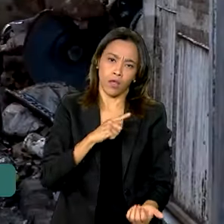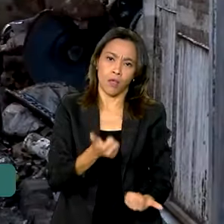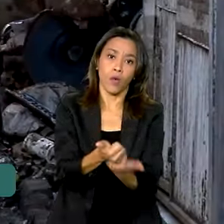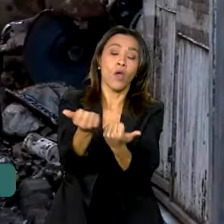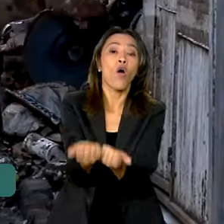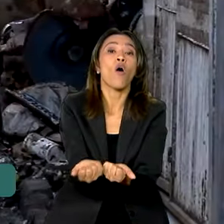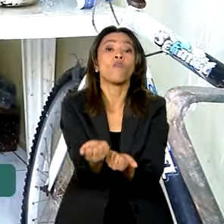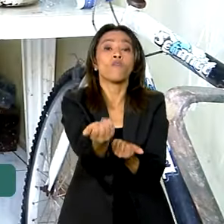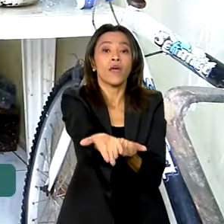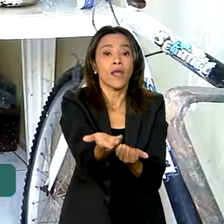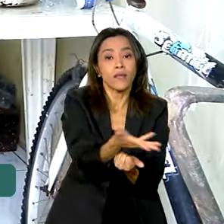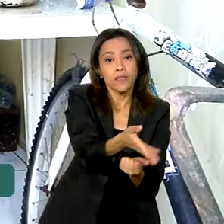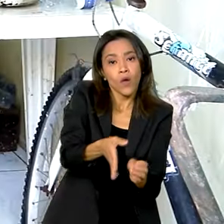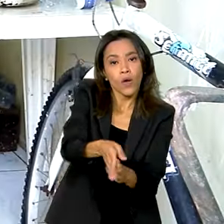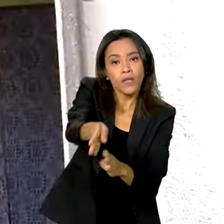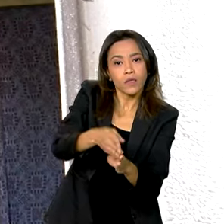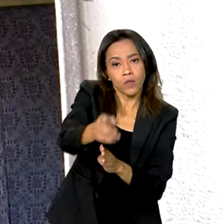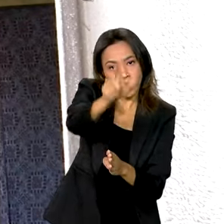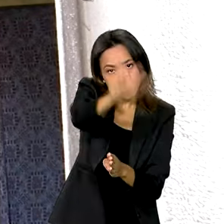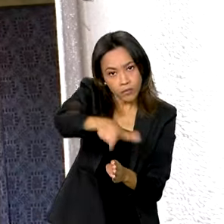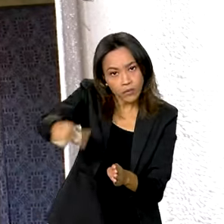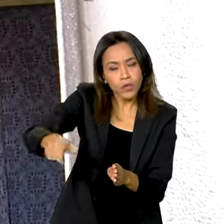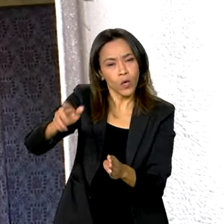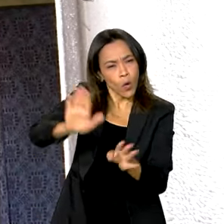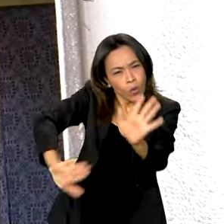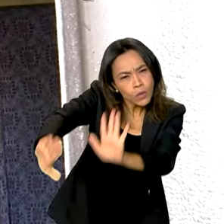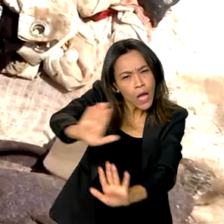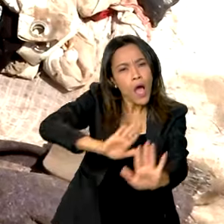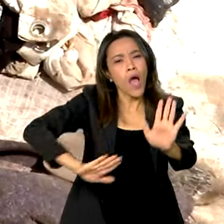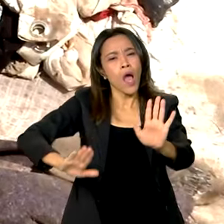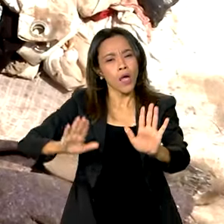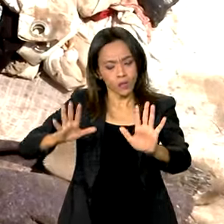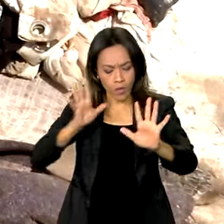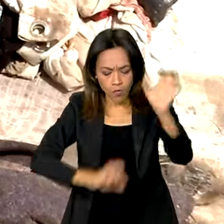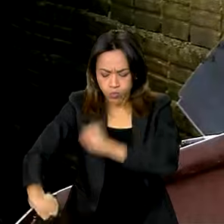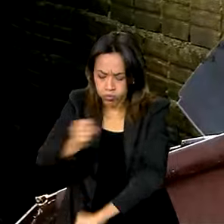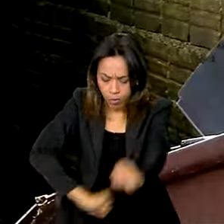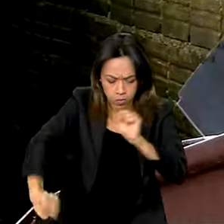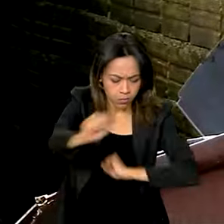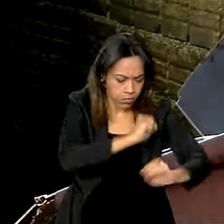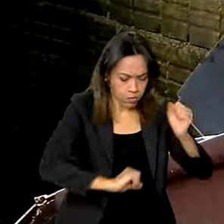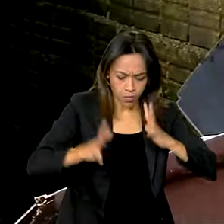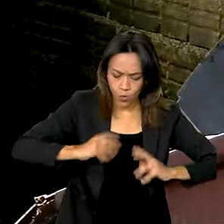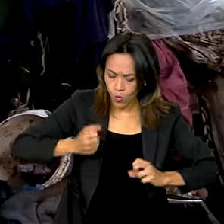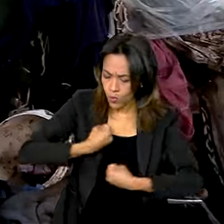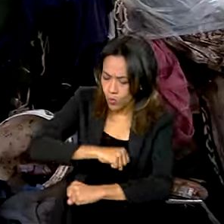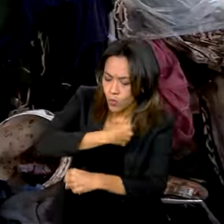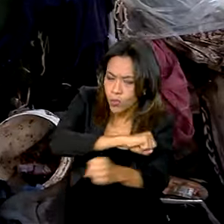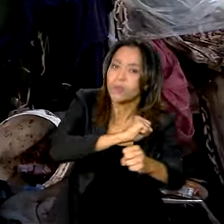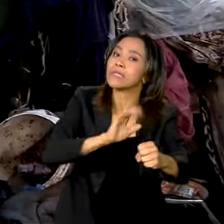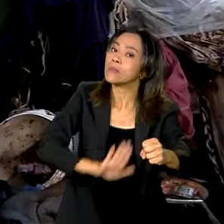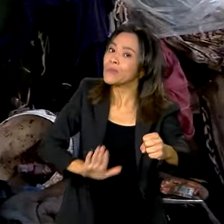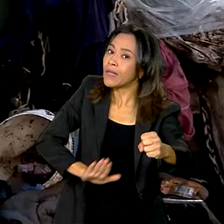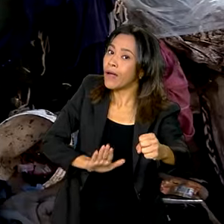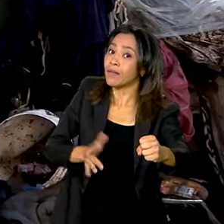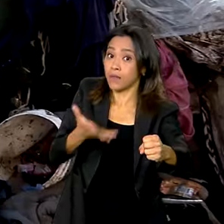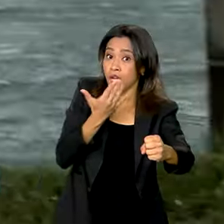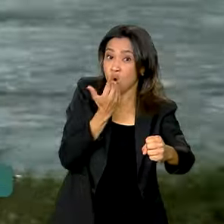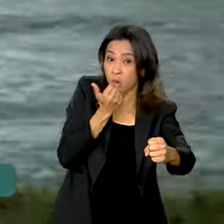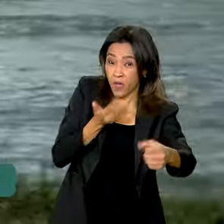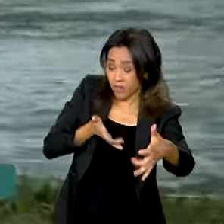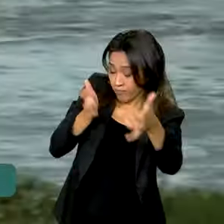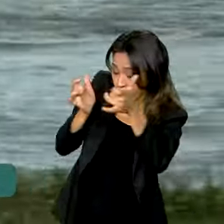oferecidas orientações de segurança como cuidados durante as limpezas e o descarte adequado de alimentos.